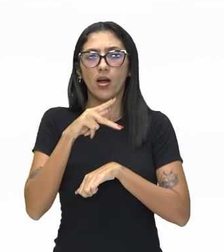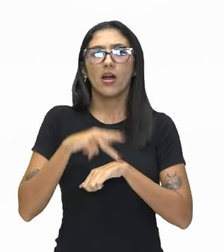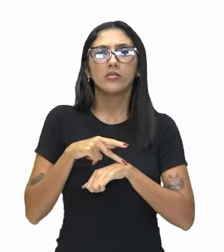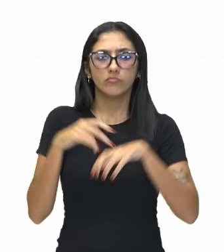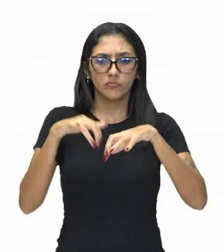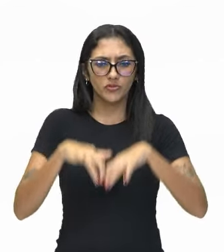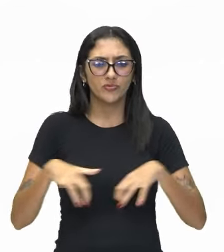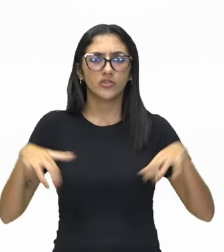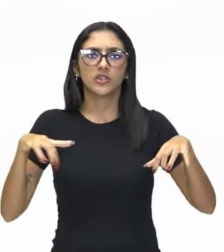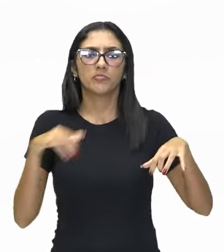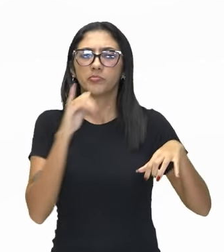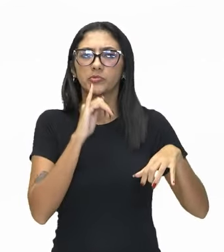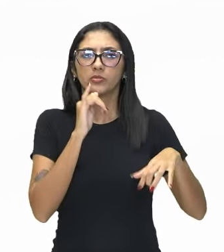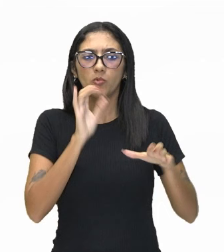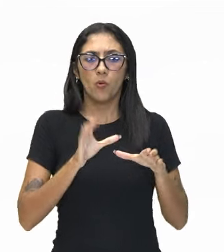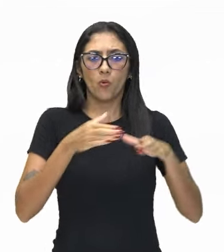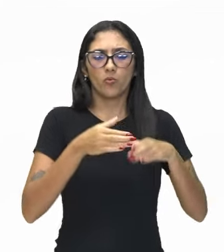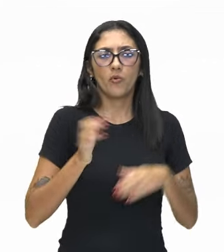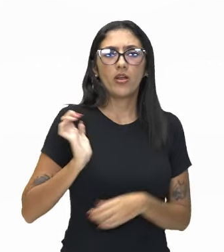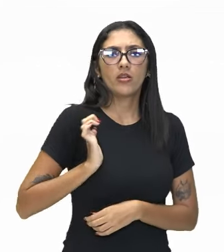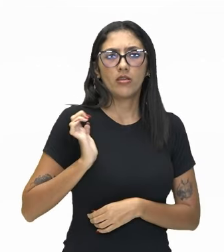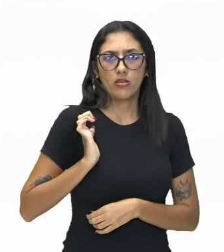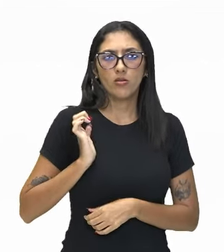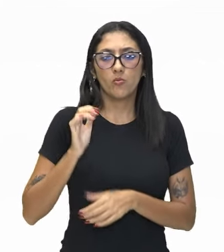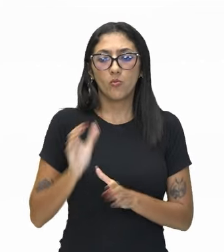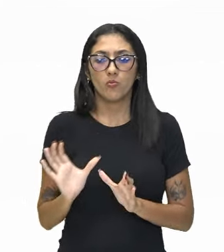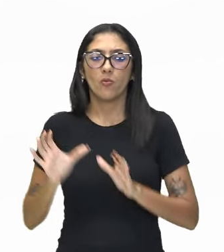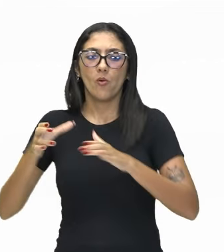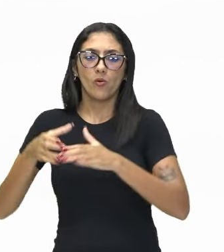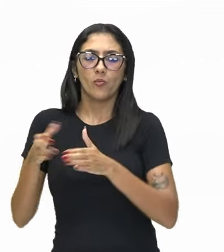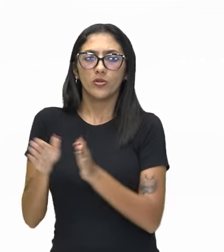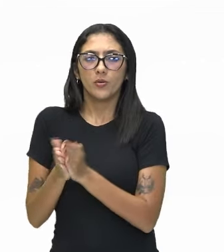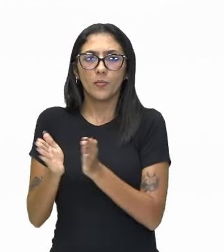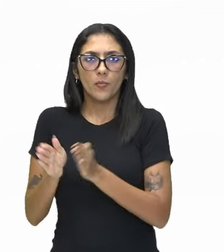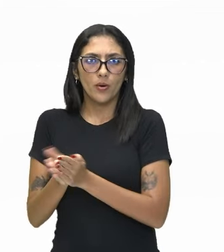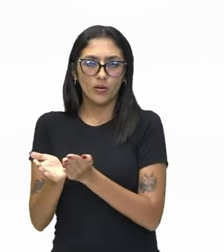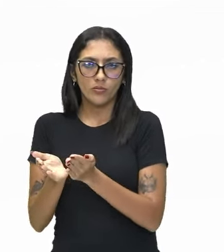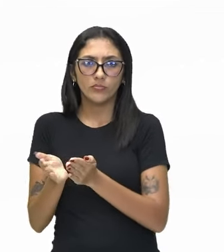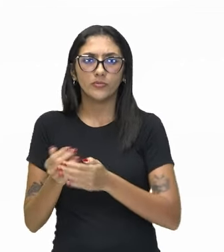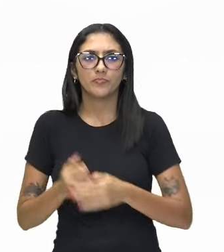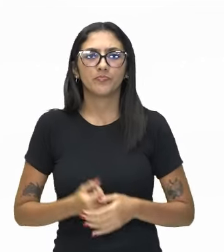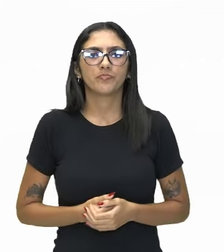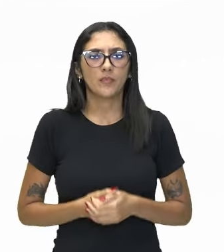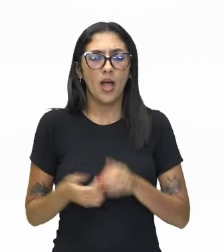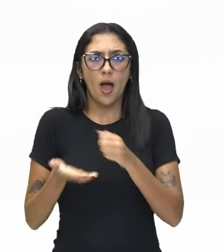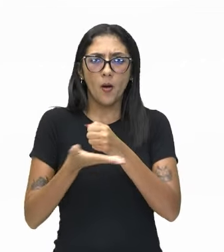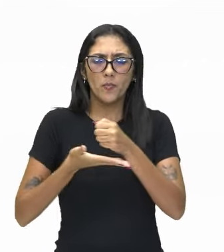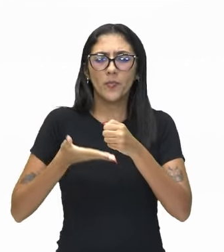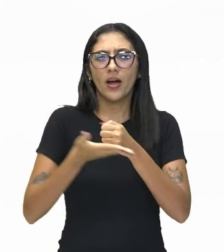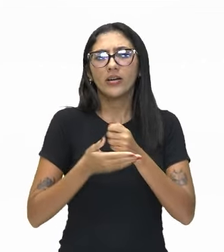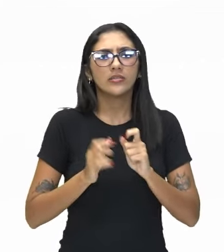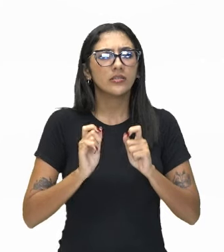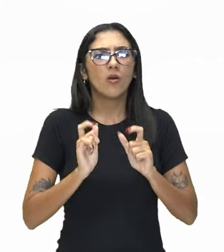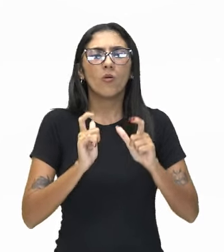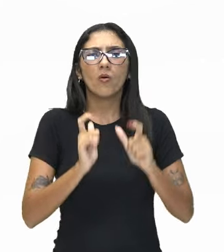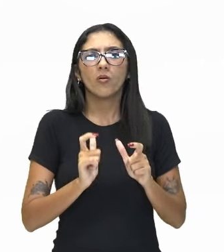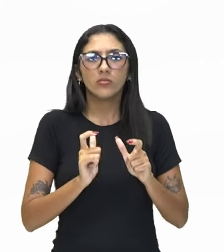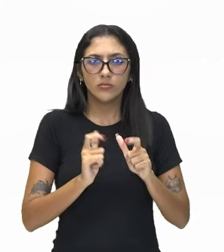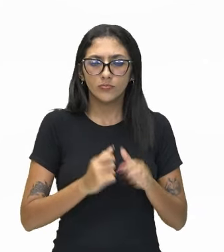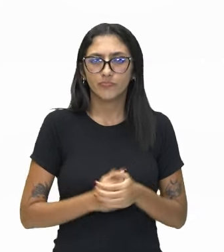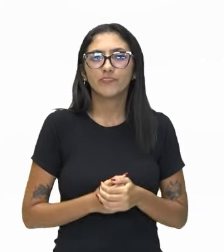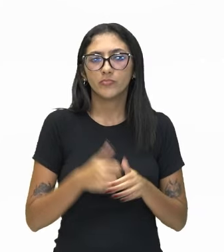nação entre ricos e pobres. E a base de tudo isso está onde? No